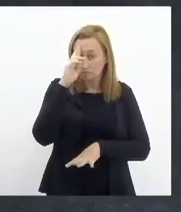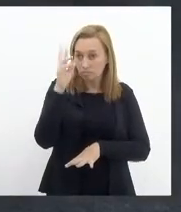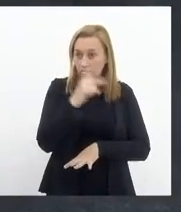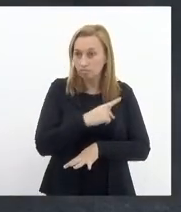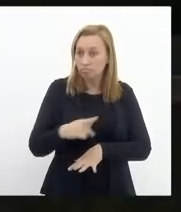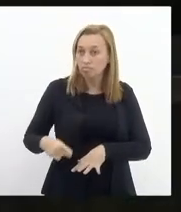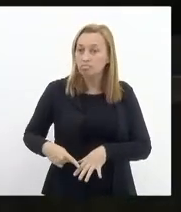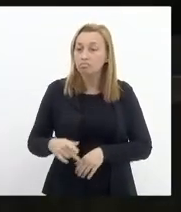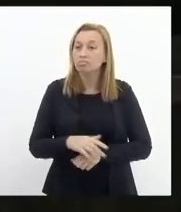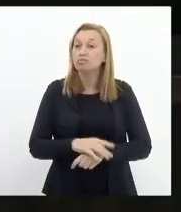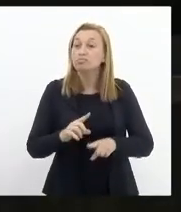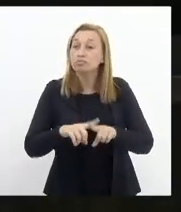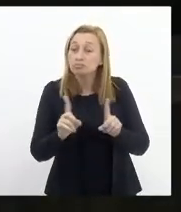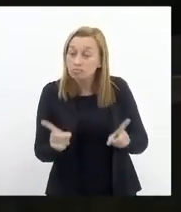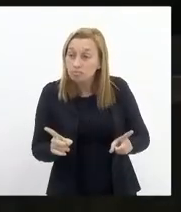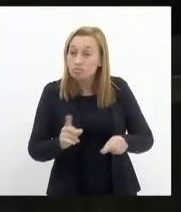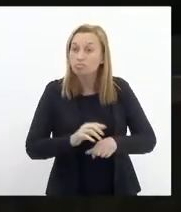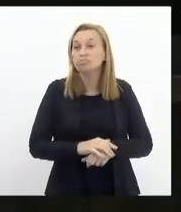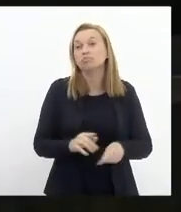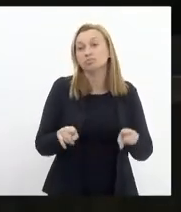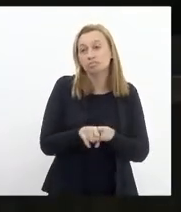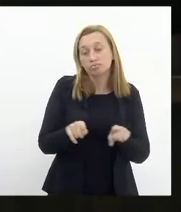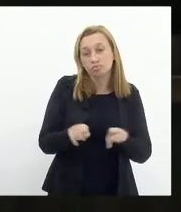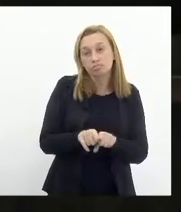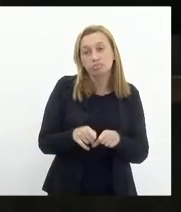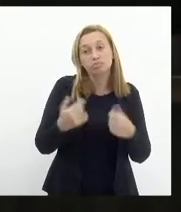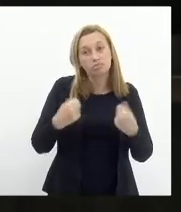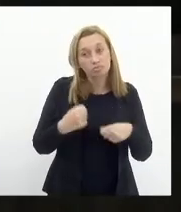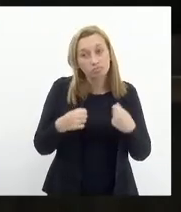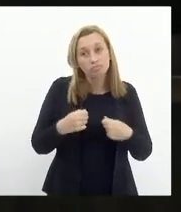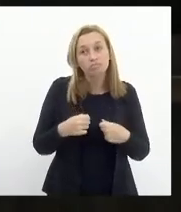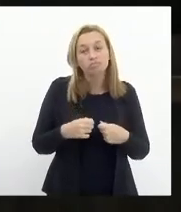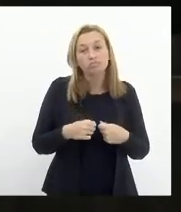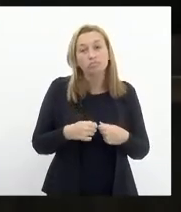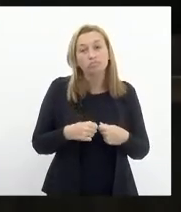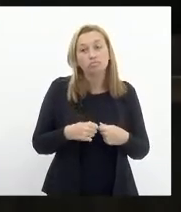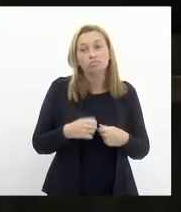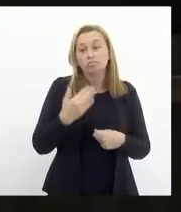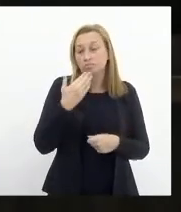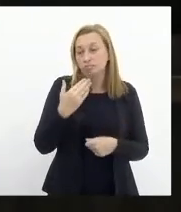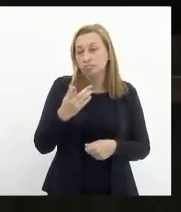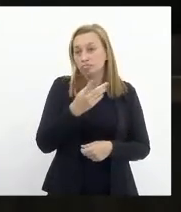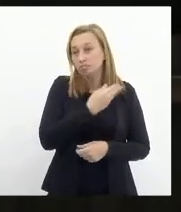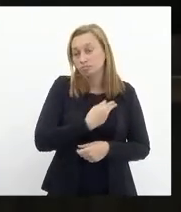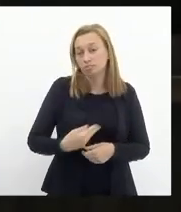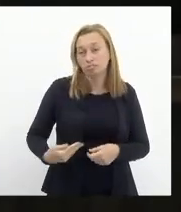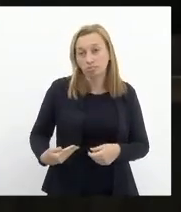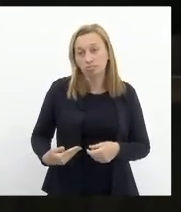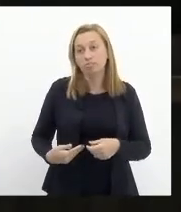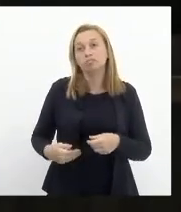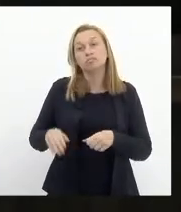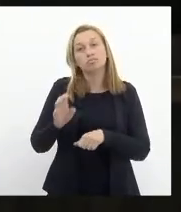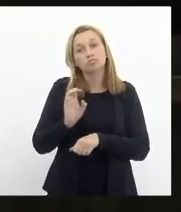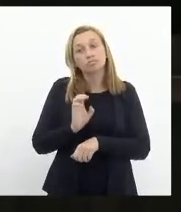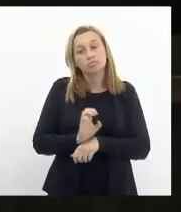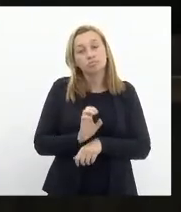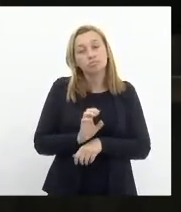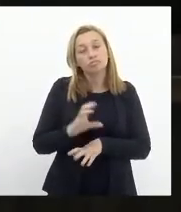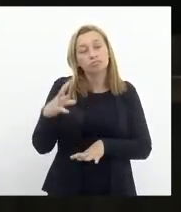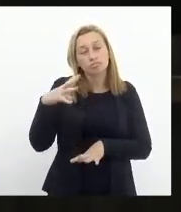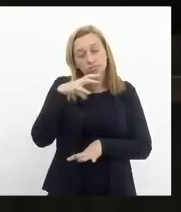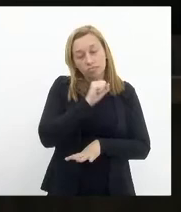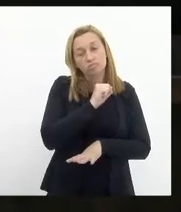mas também é necessário que a gente possa rogar ao senhor governador que ele possa sancionar o mais rápido